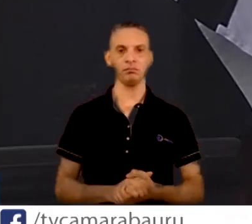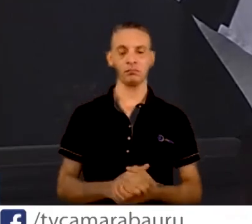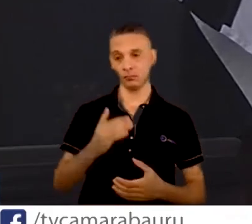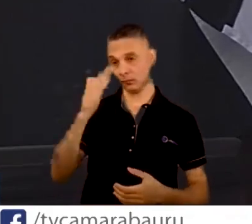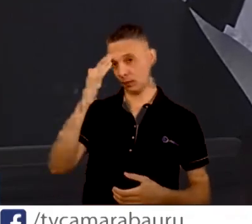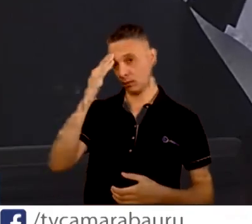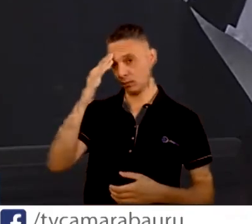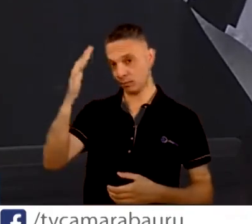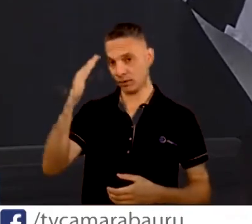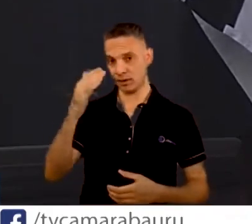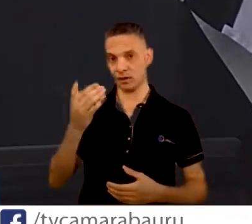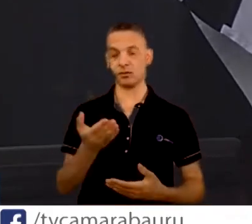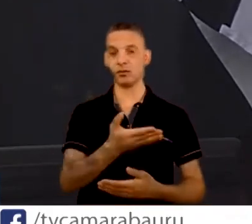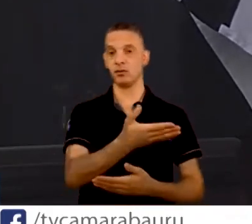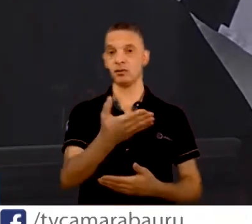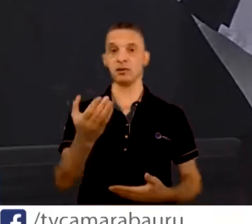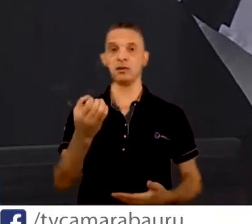desejo uma excelente sessão a todos. Obrigado. Obrigado.